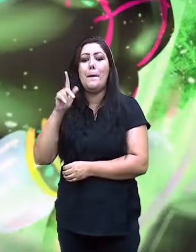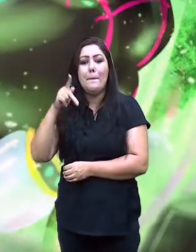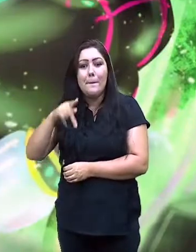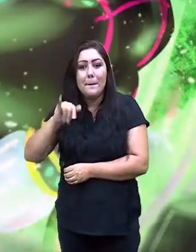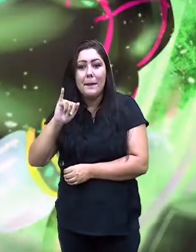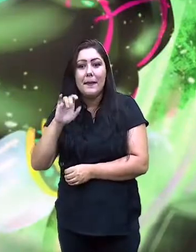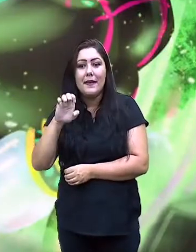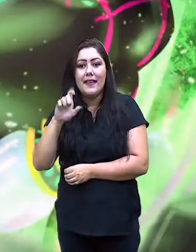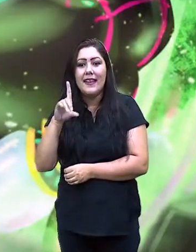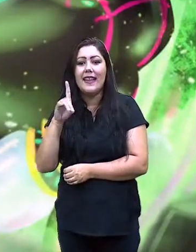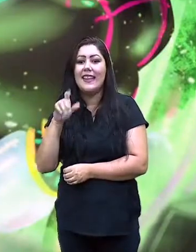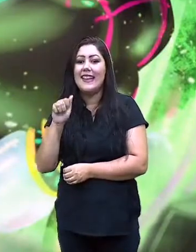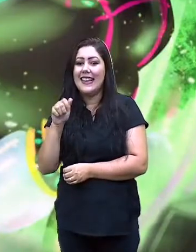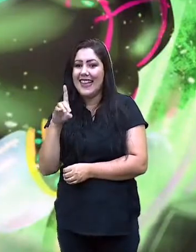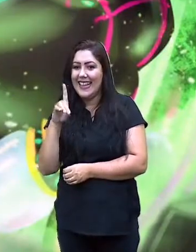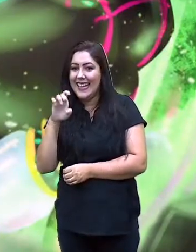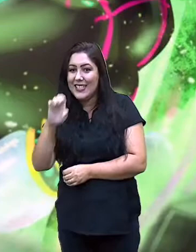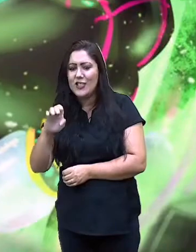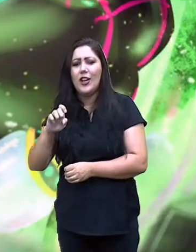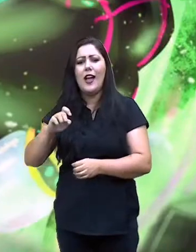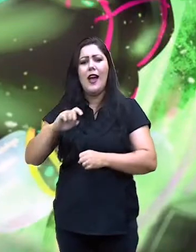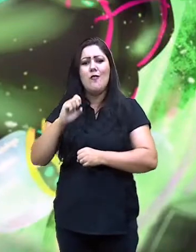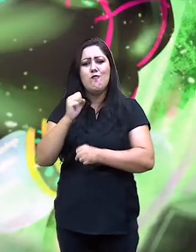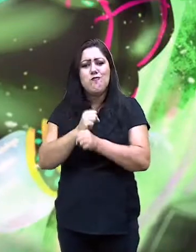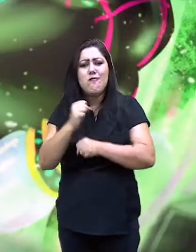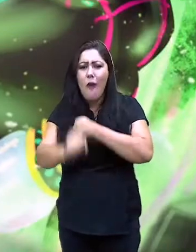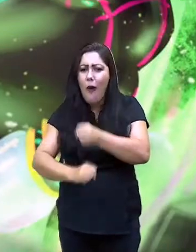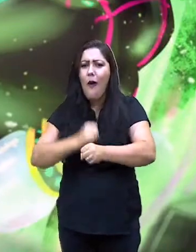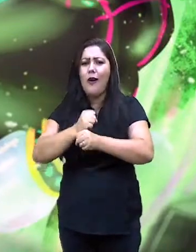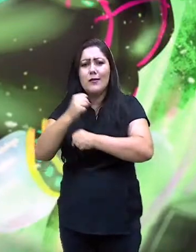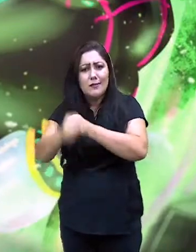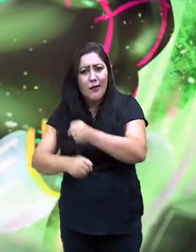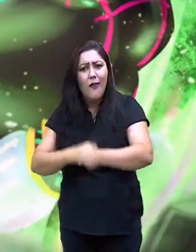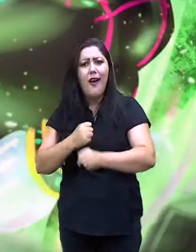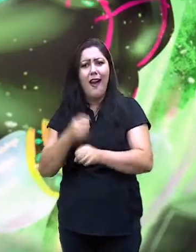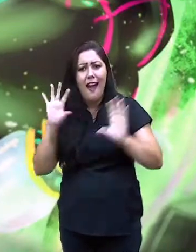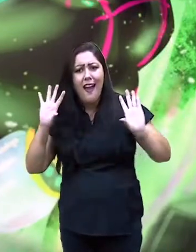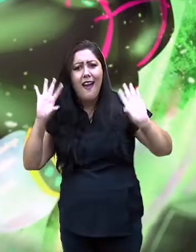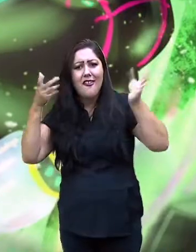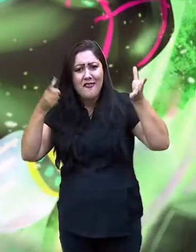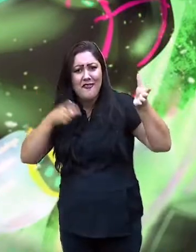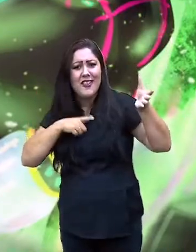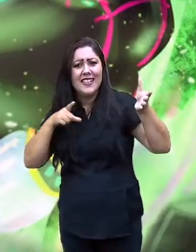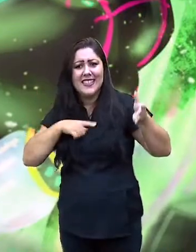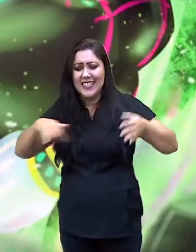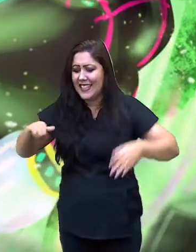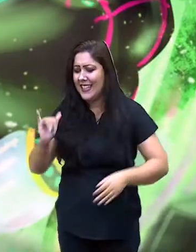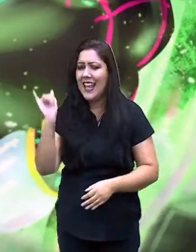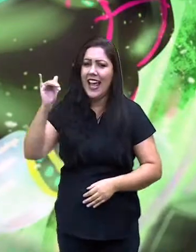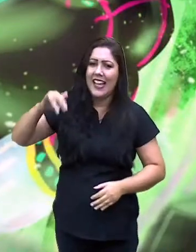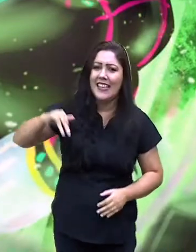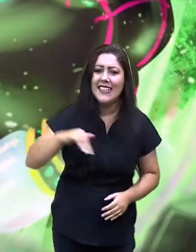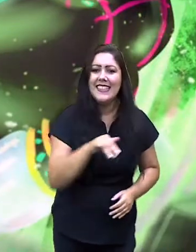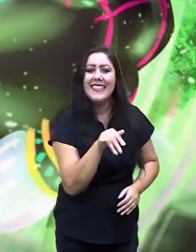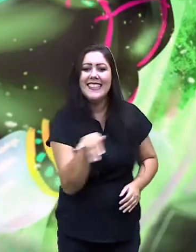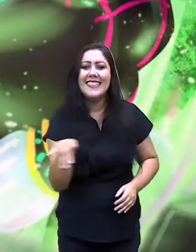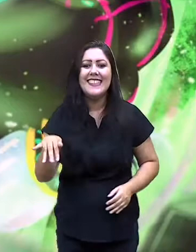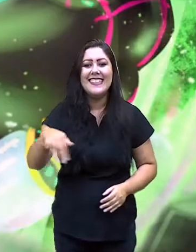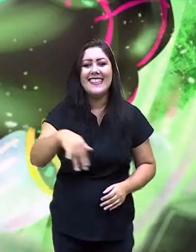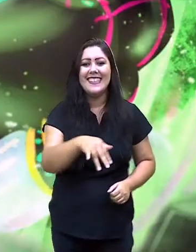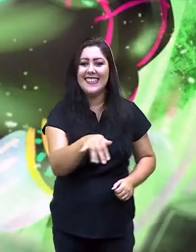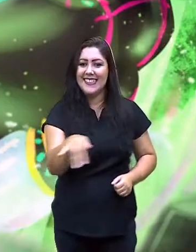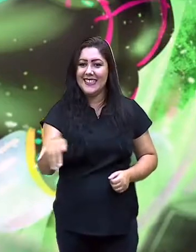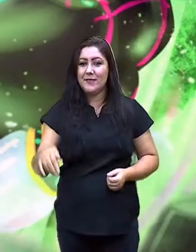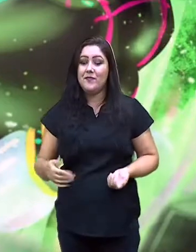do Boi. nós temos aí dois anos que não acontece a festa devido à pandemia do Covid, né?